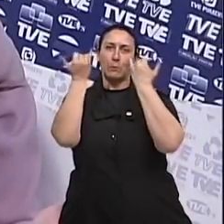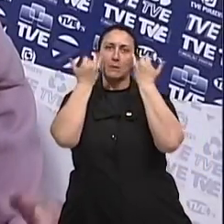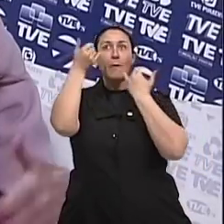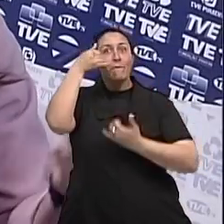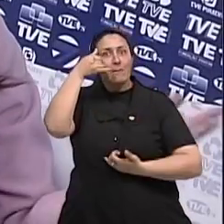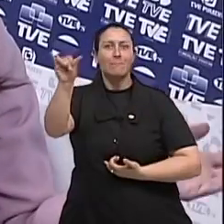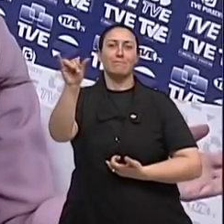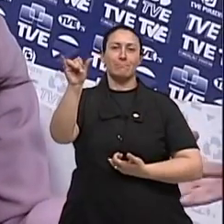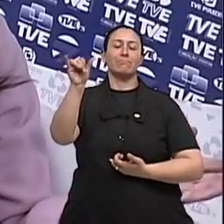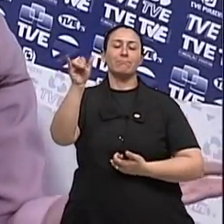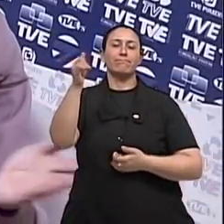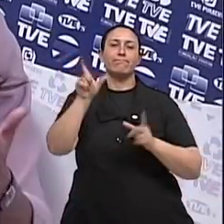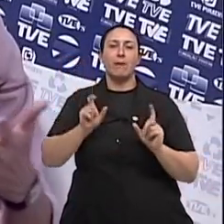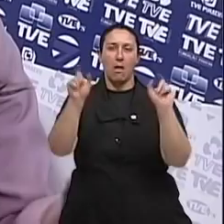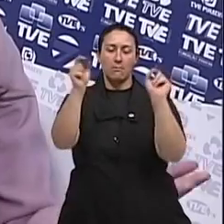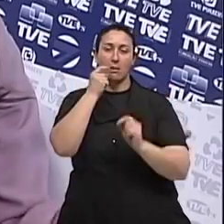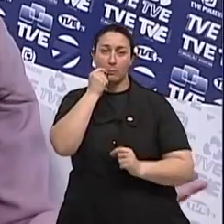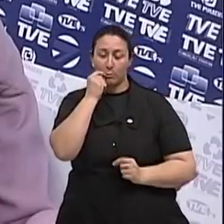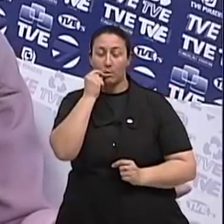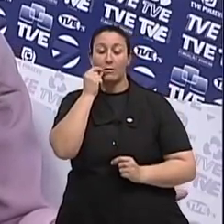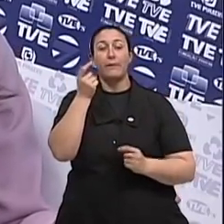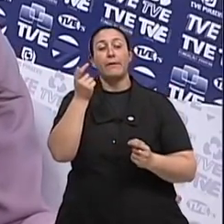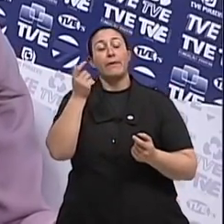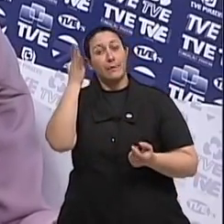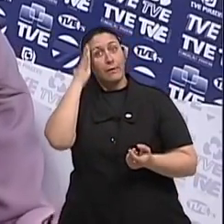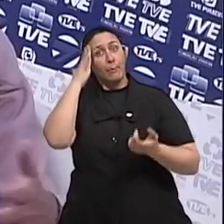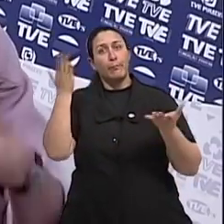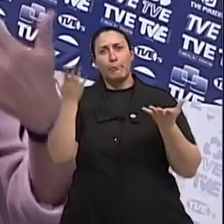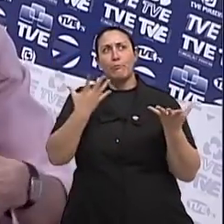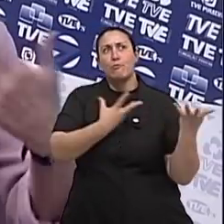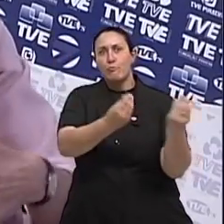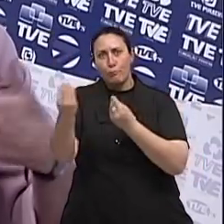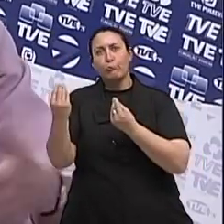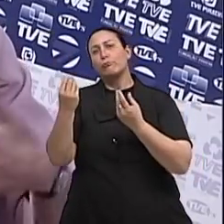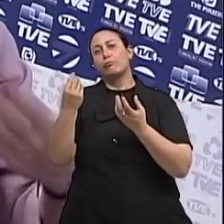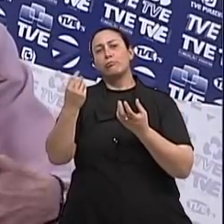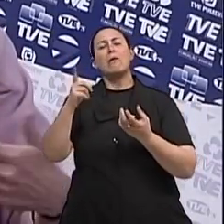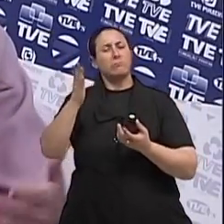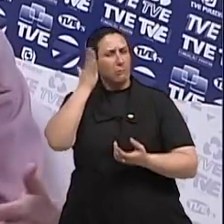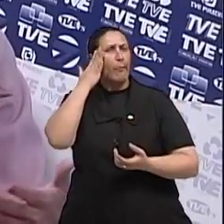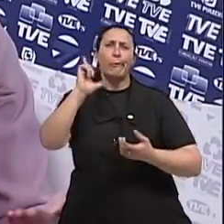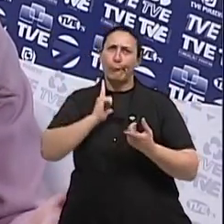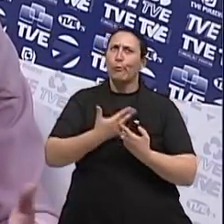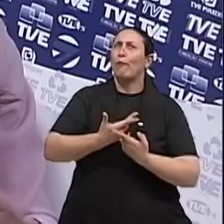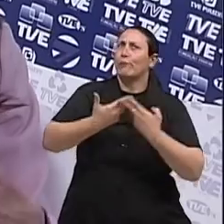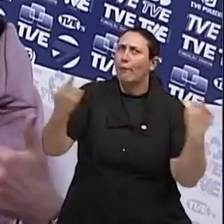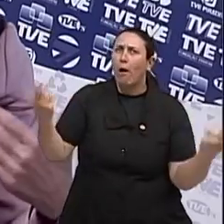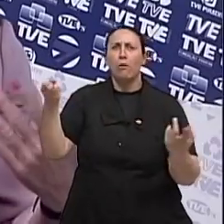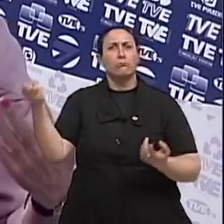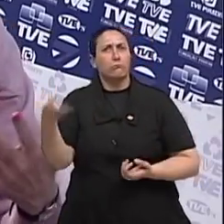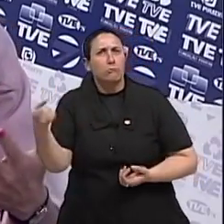E nós não esgotamos nunca esse assunto, porque existem novidades chegando de